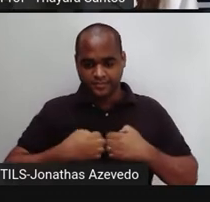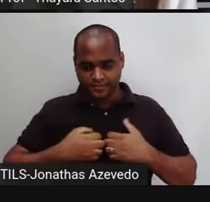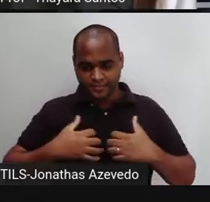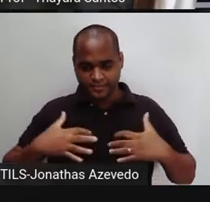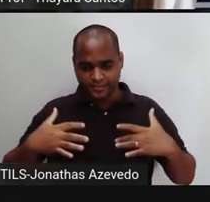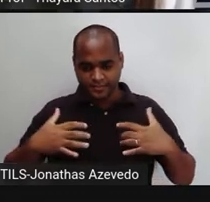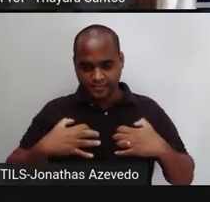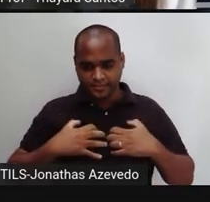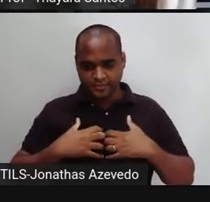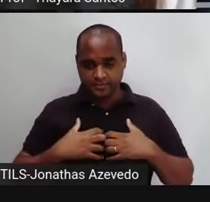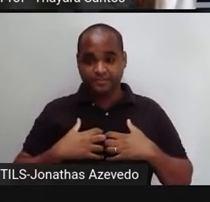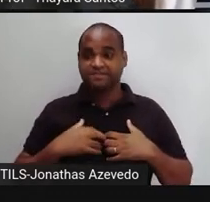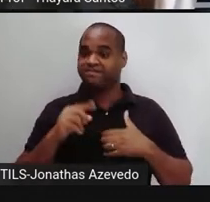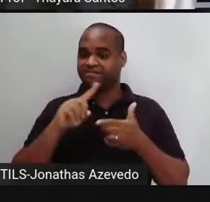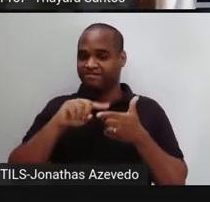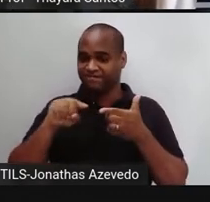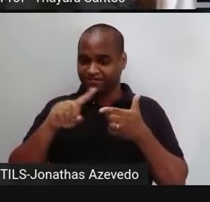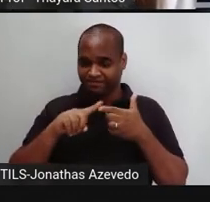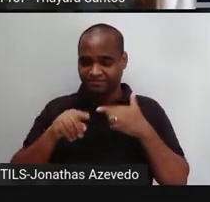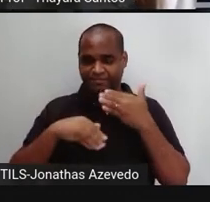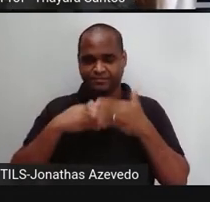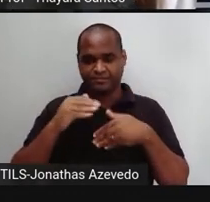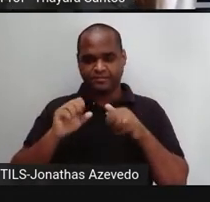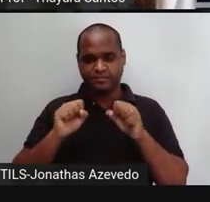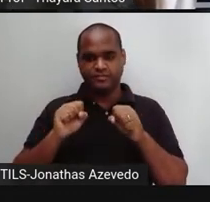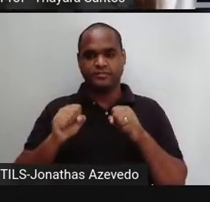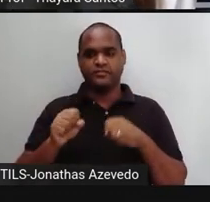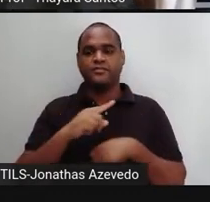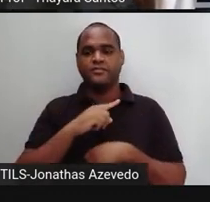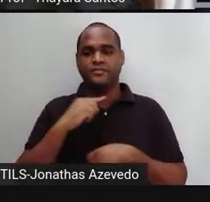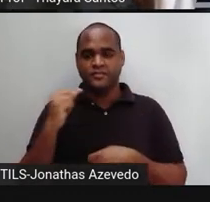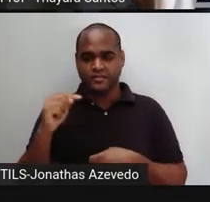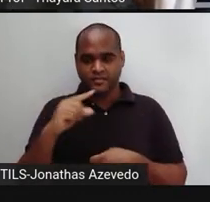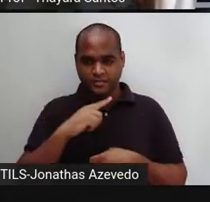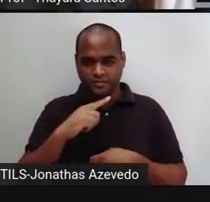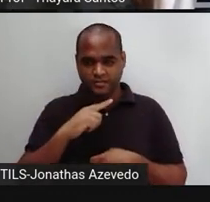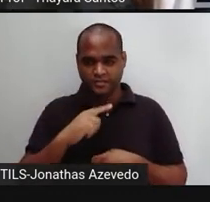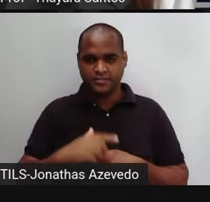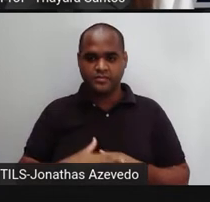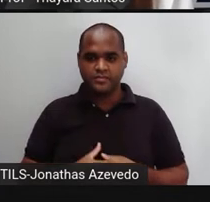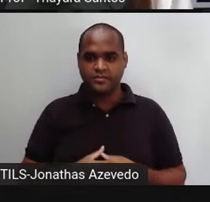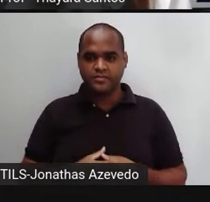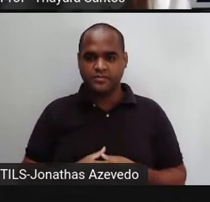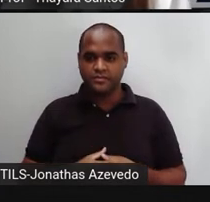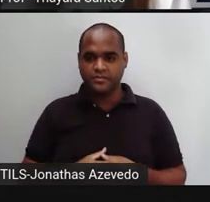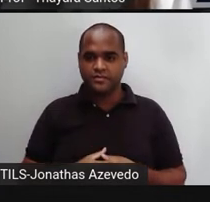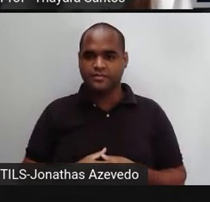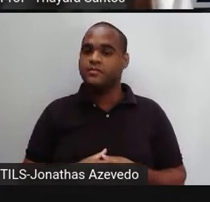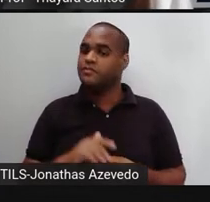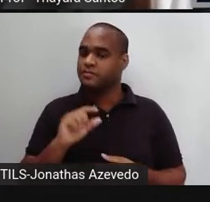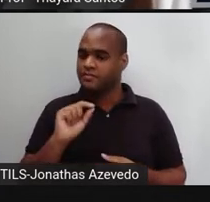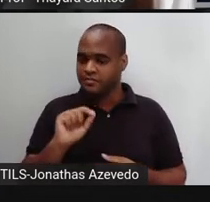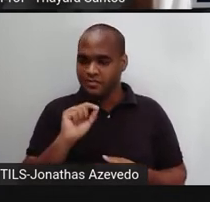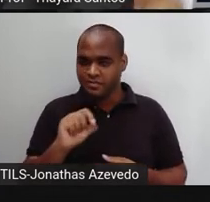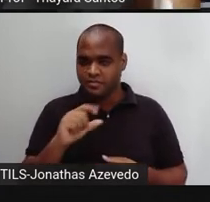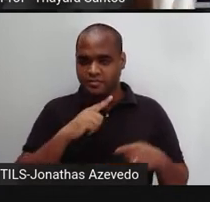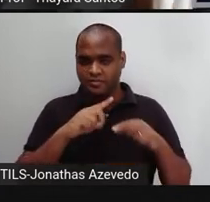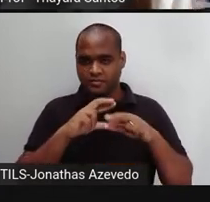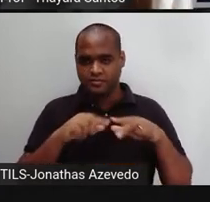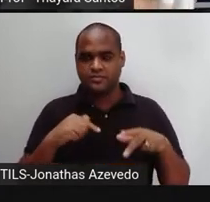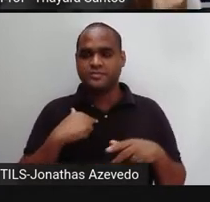embolia pulmonar e levar à morte. Então, é aqui que está no iniciozinho da laringe, é que está essa